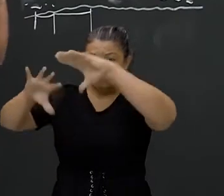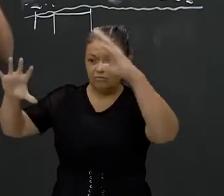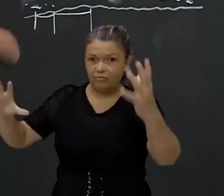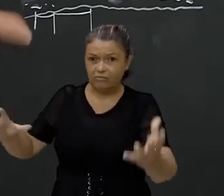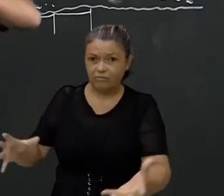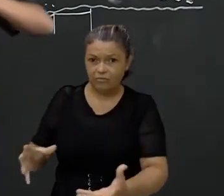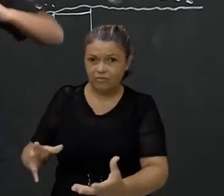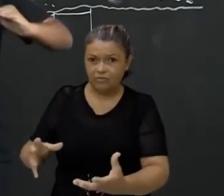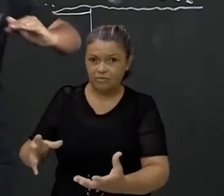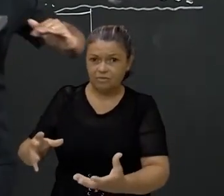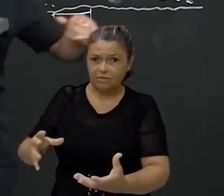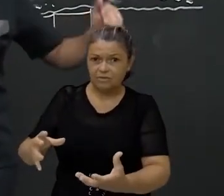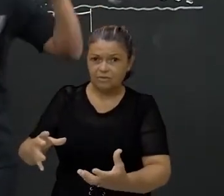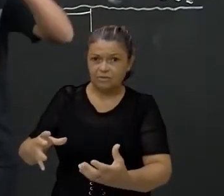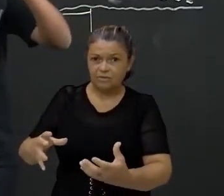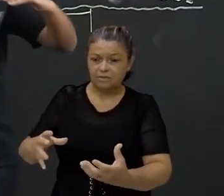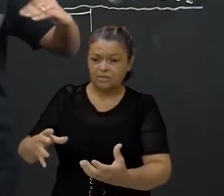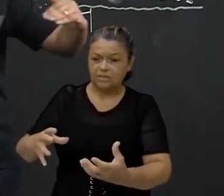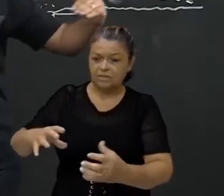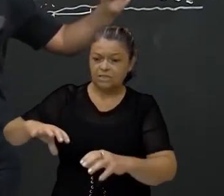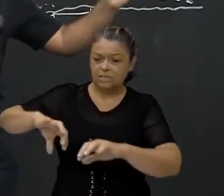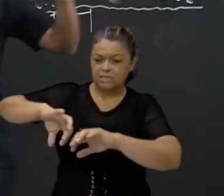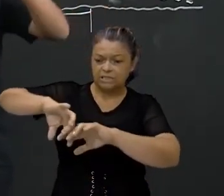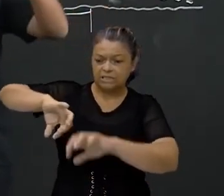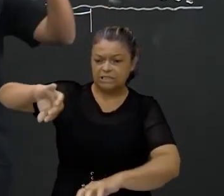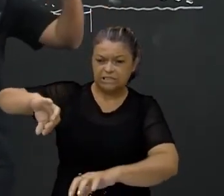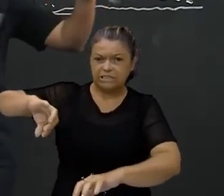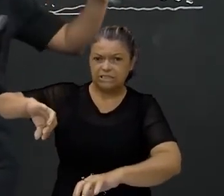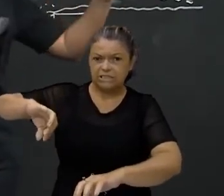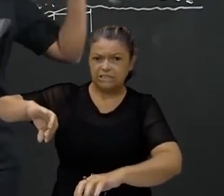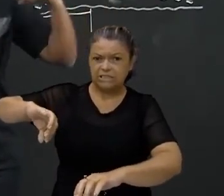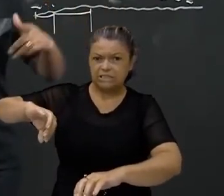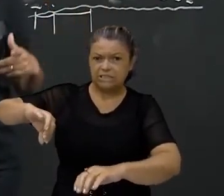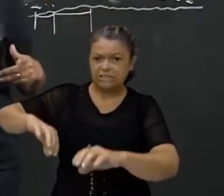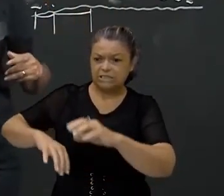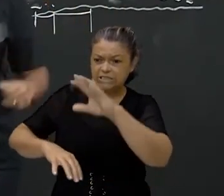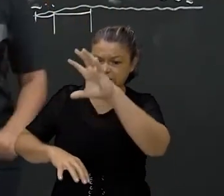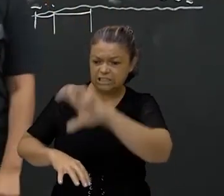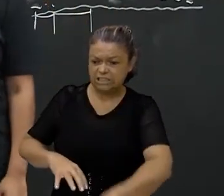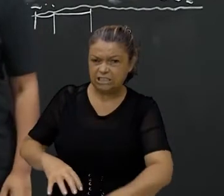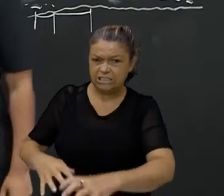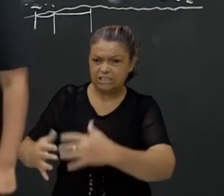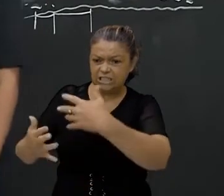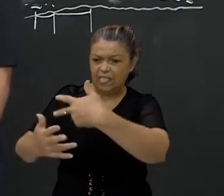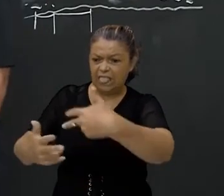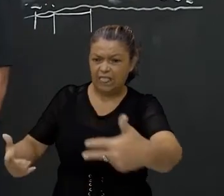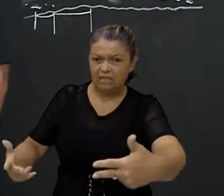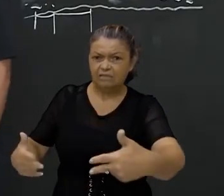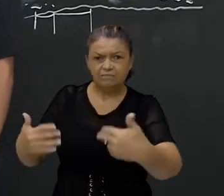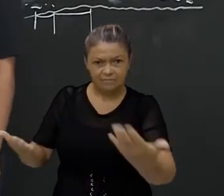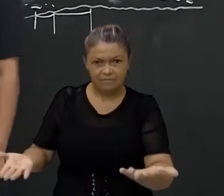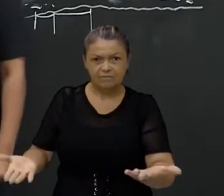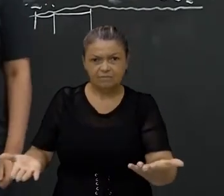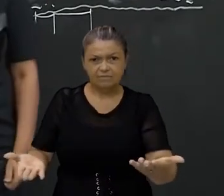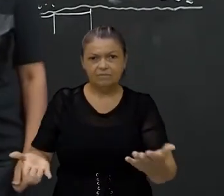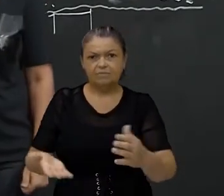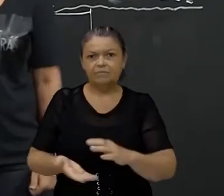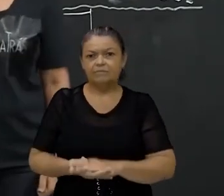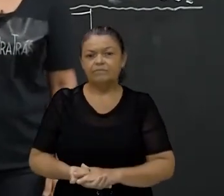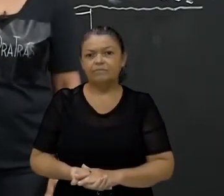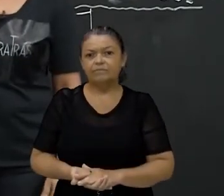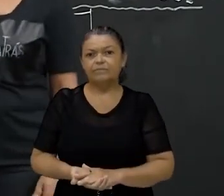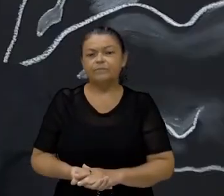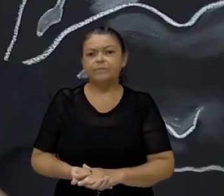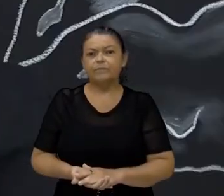mesmo. Dando essa ideia de que teve um sedimento, depois teve outro sedimento, e foram formando ali camadas. A rocha sedimentar é onde é mais comum